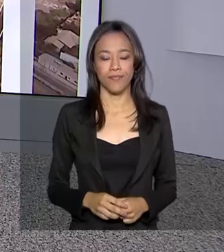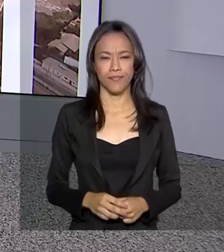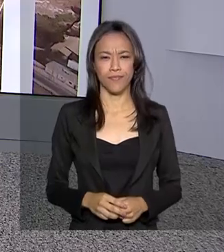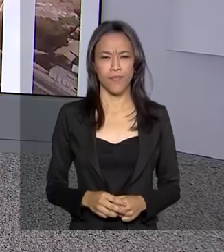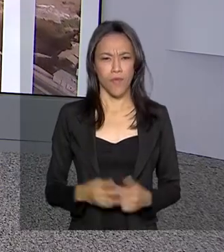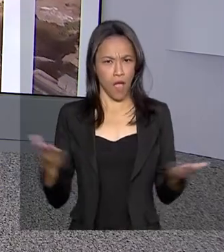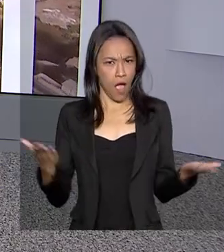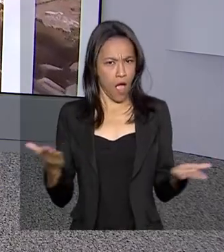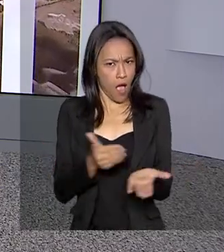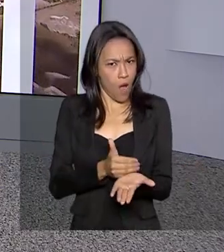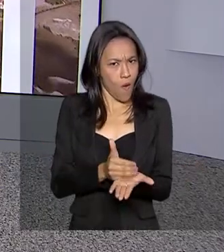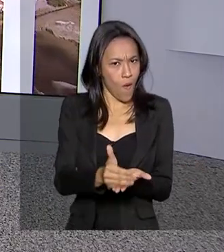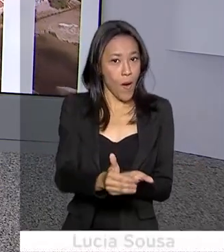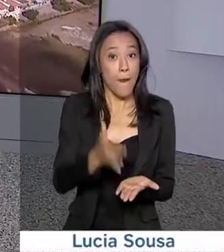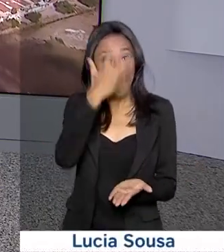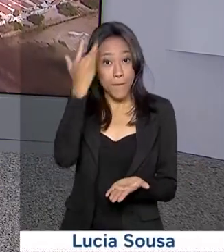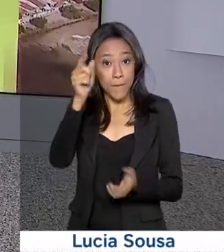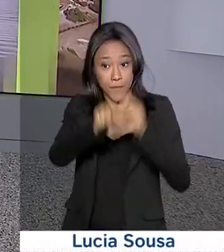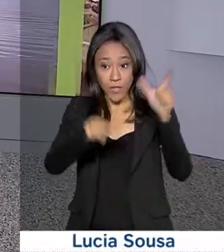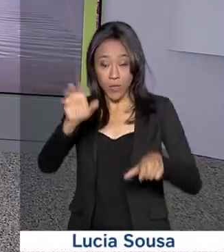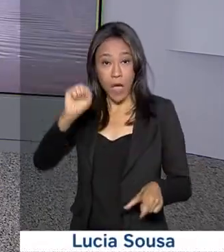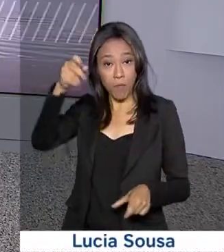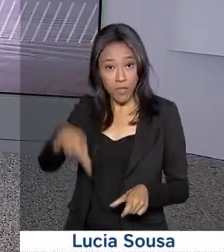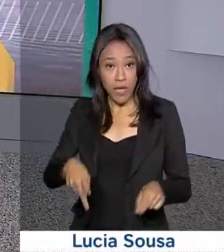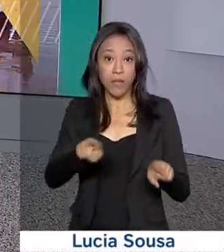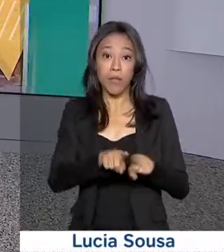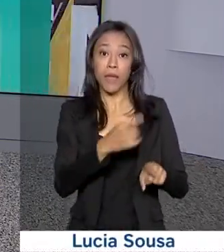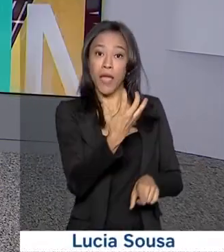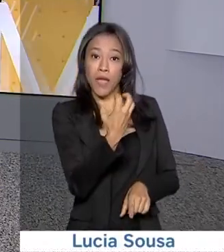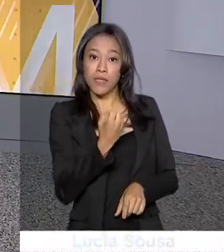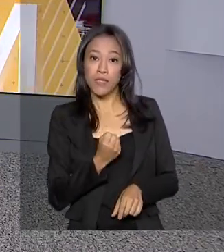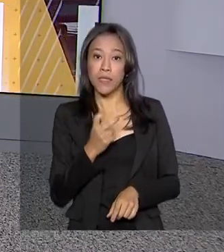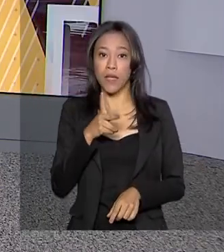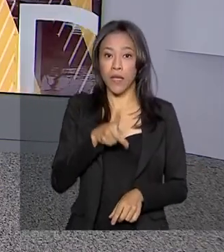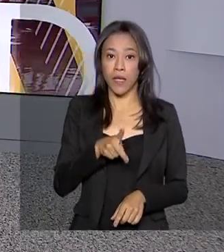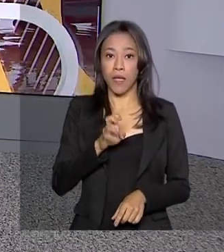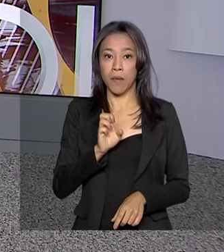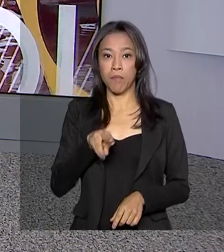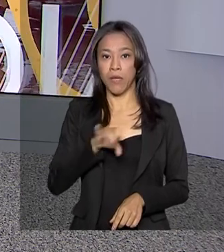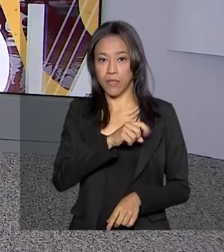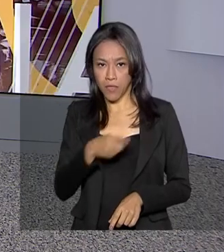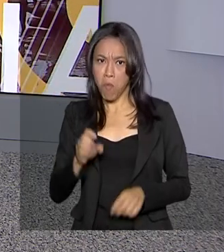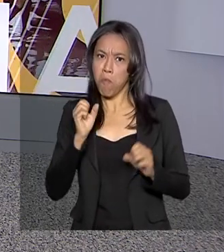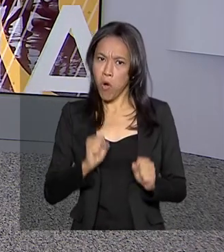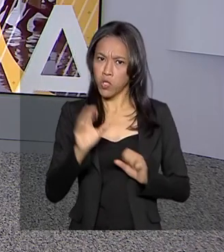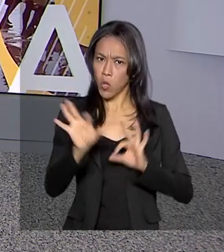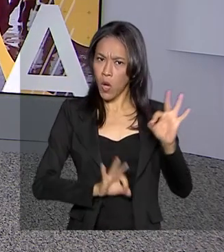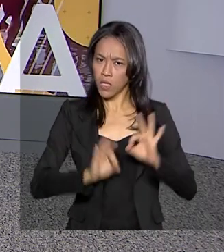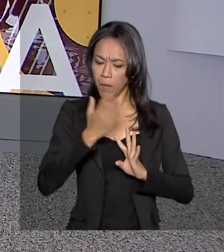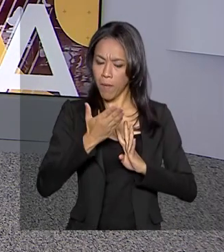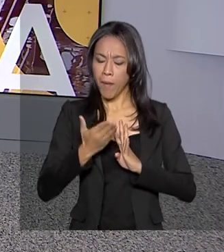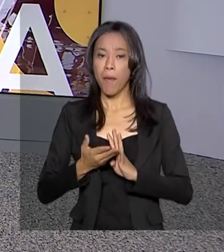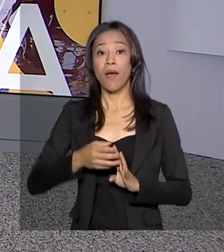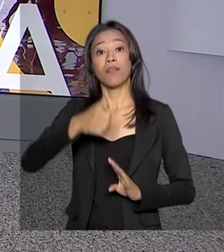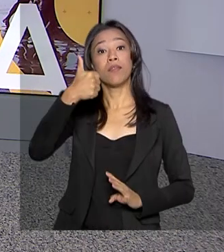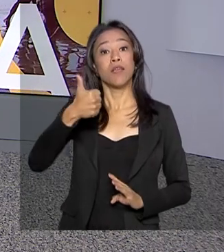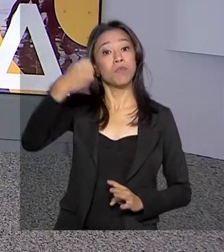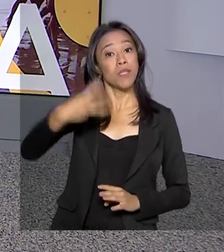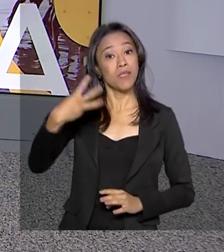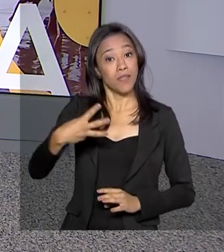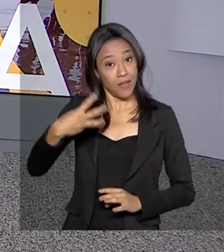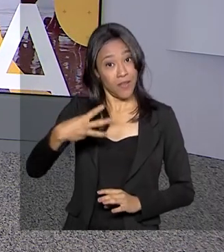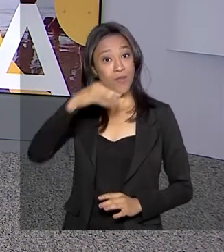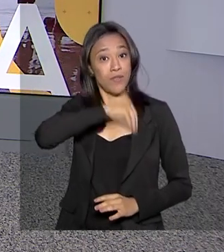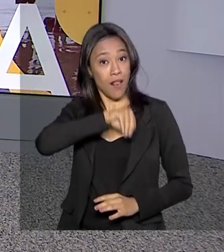A partir de agora, aposentados e pensionistas do INSS poderão se programar para receber metade do 13º salário em